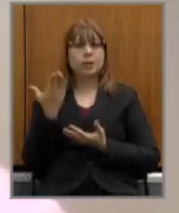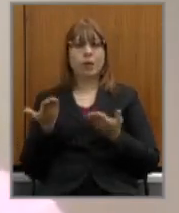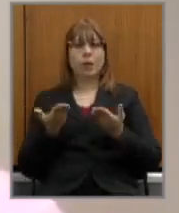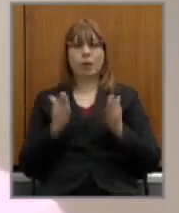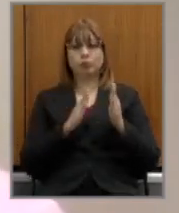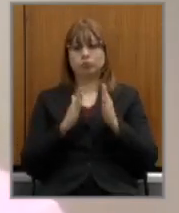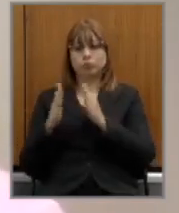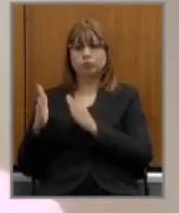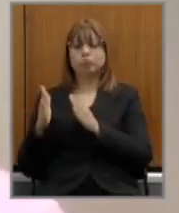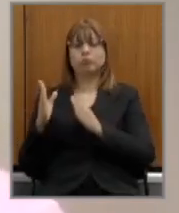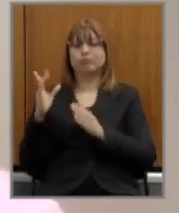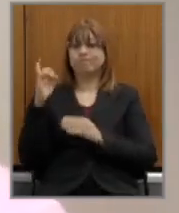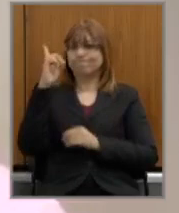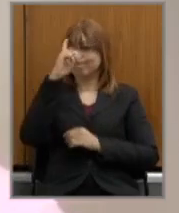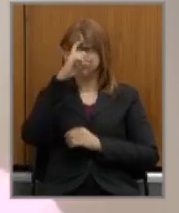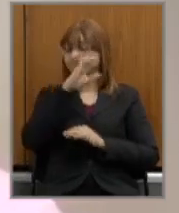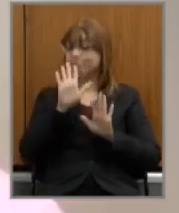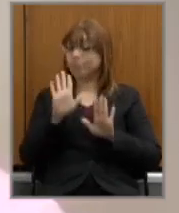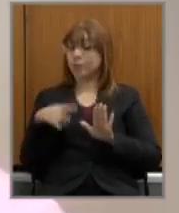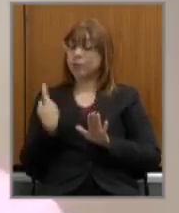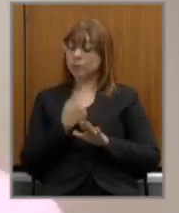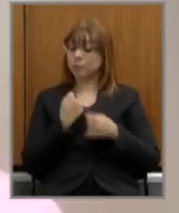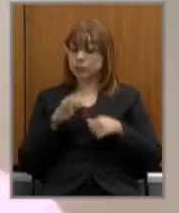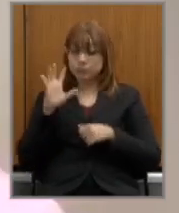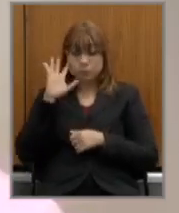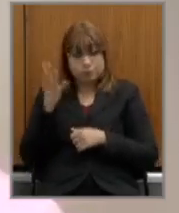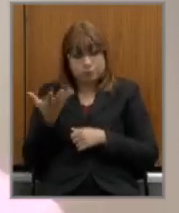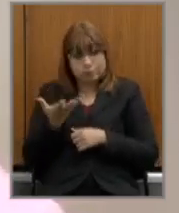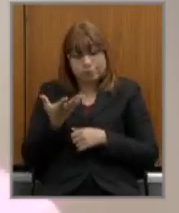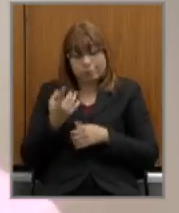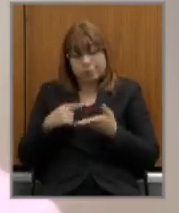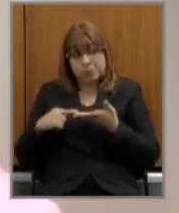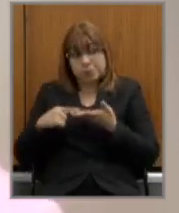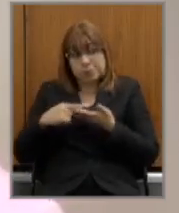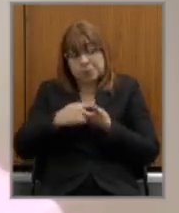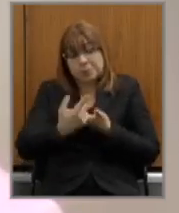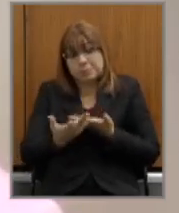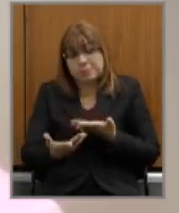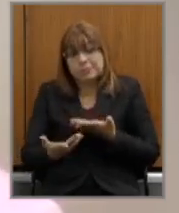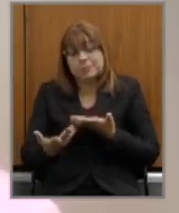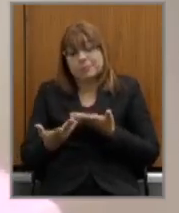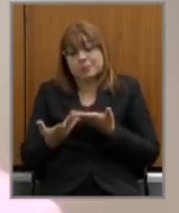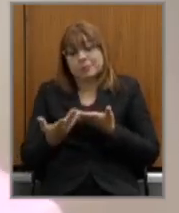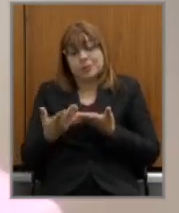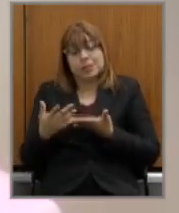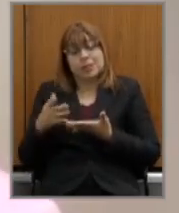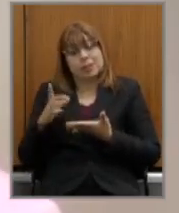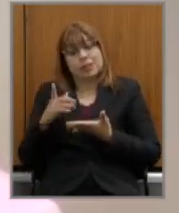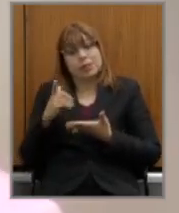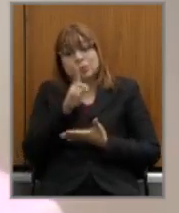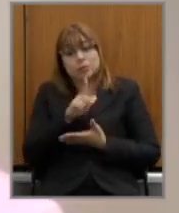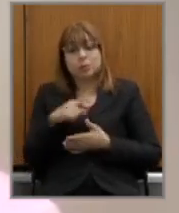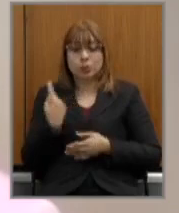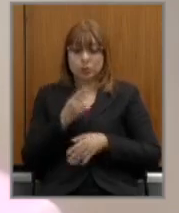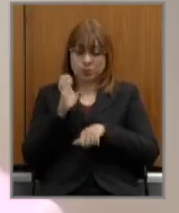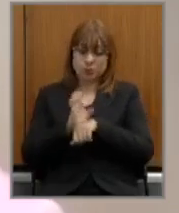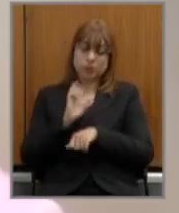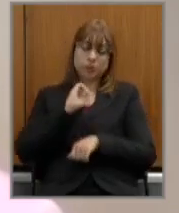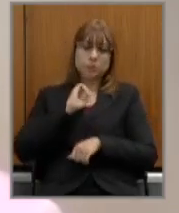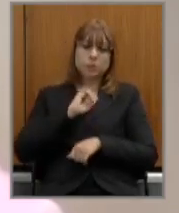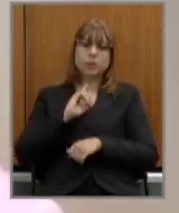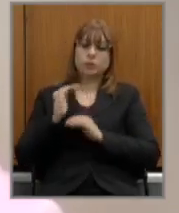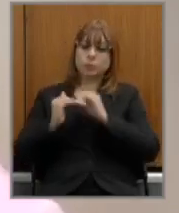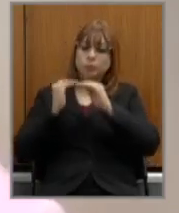um período difícil mas que temos que tomar decisões que coloquem nosso estado de volta no desenvolvimento do progresso